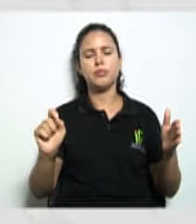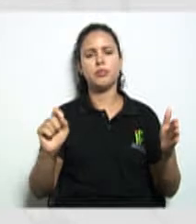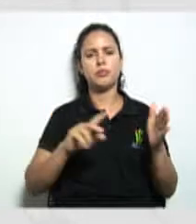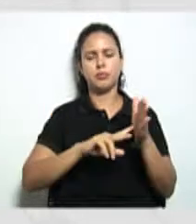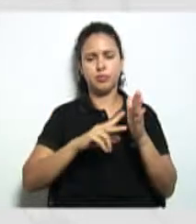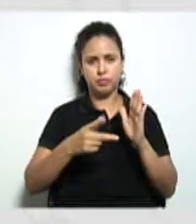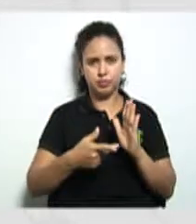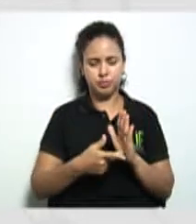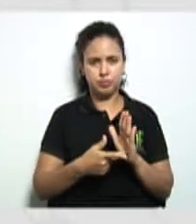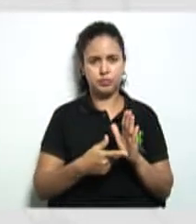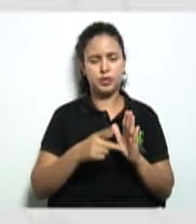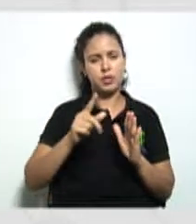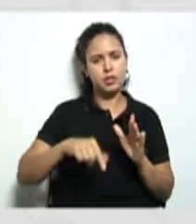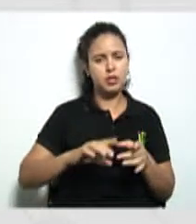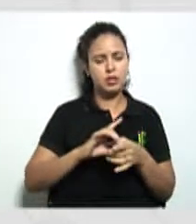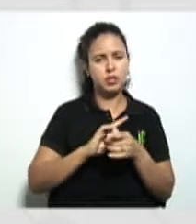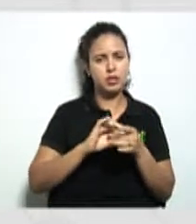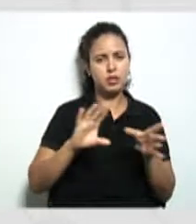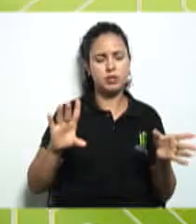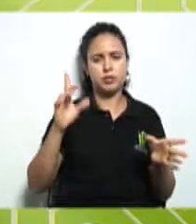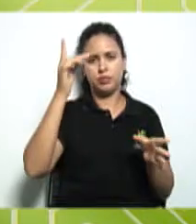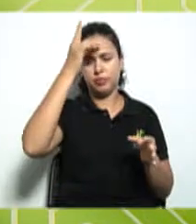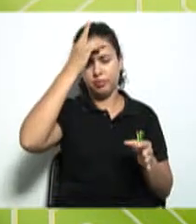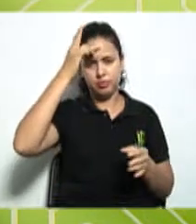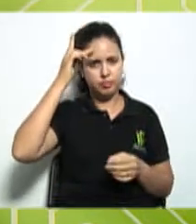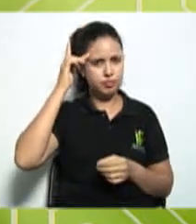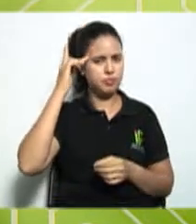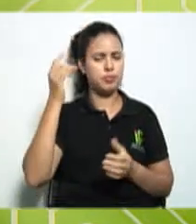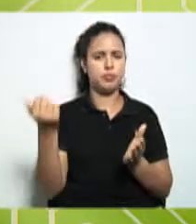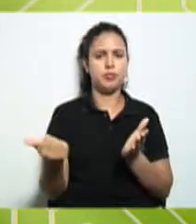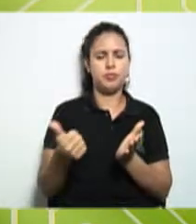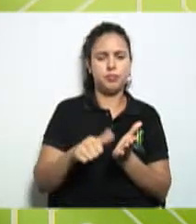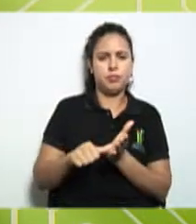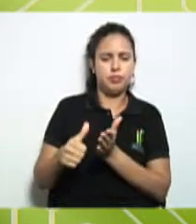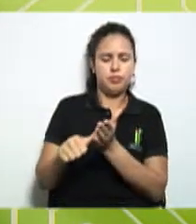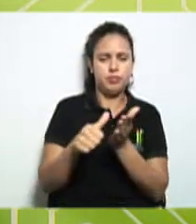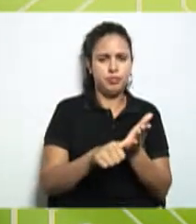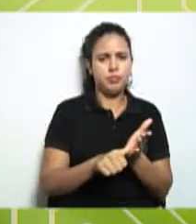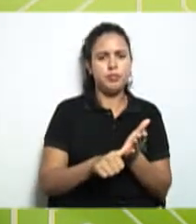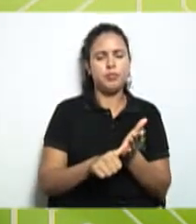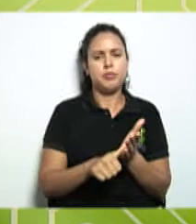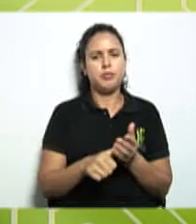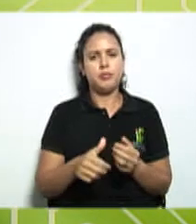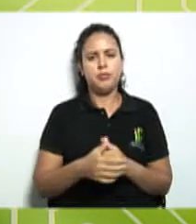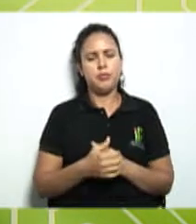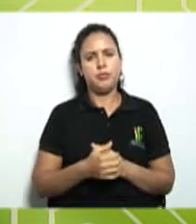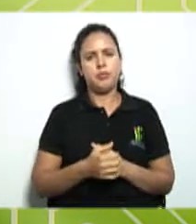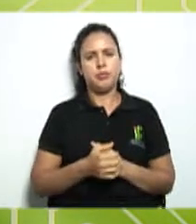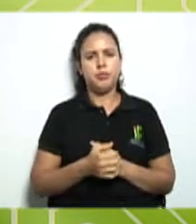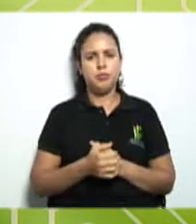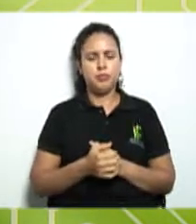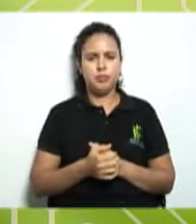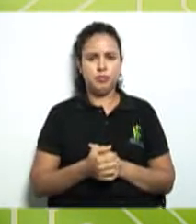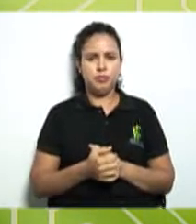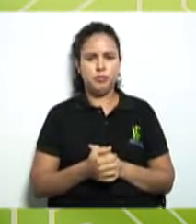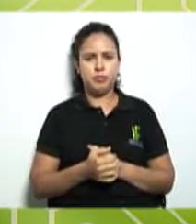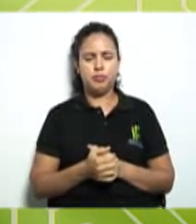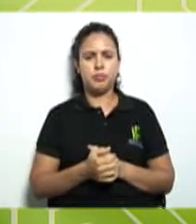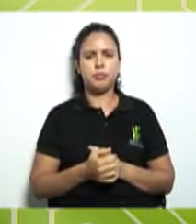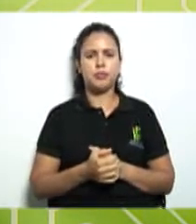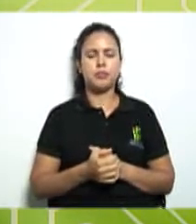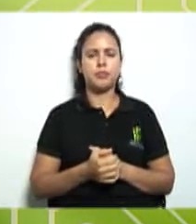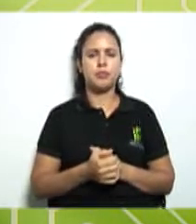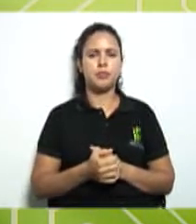é livre a participação dentro da cooperativa então desde que é